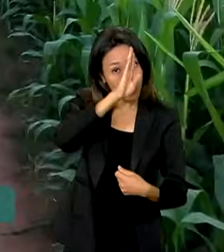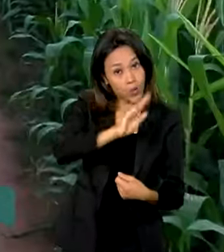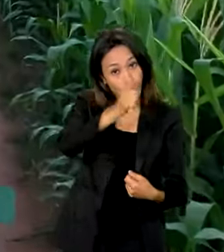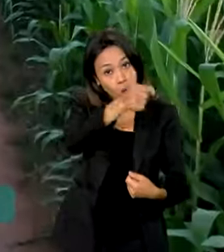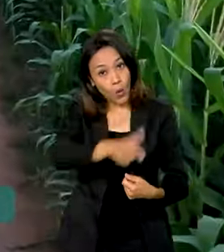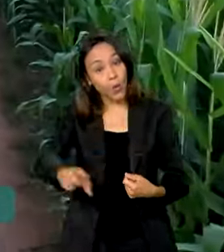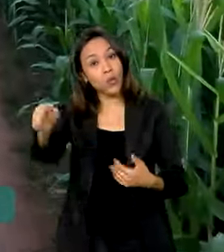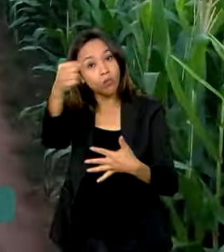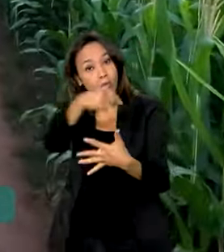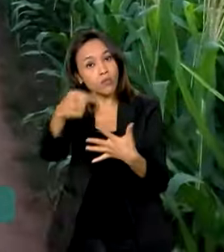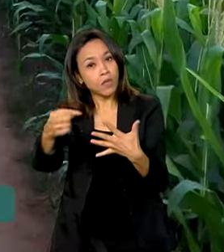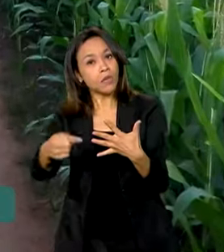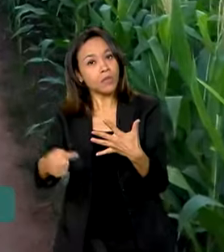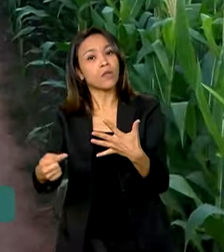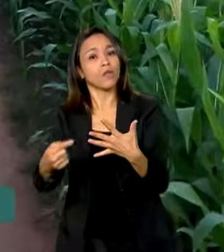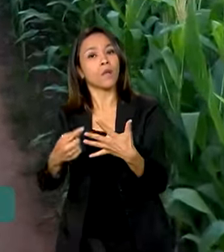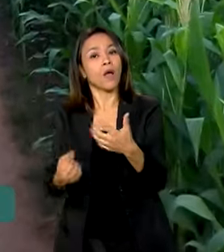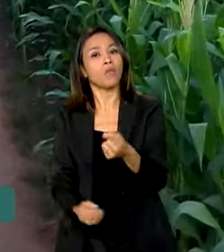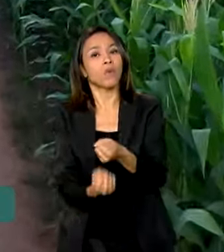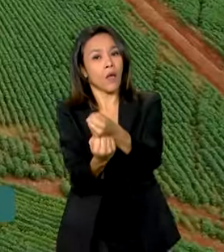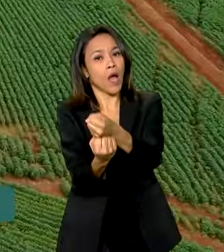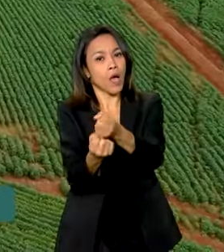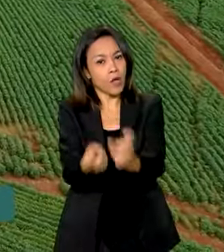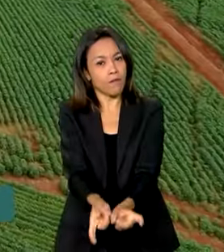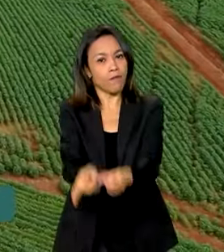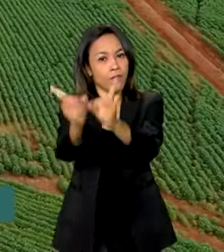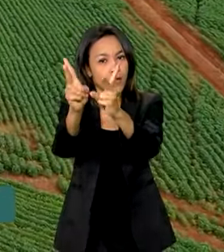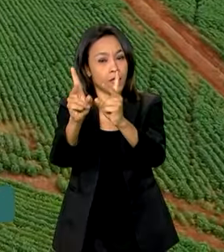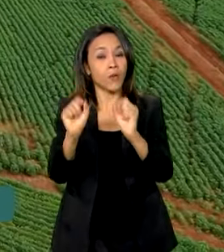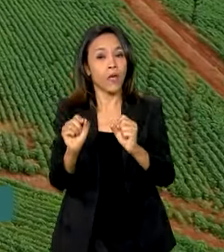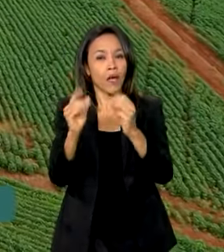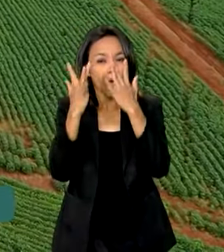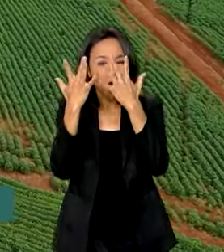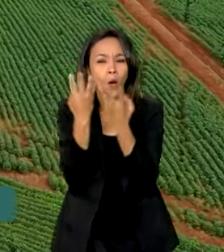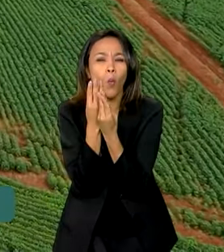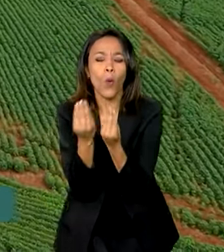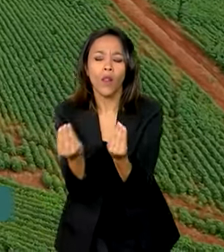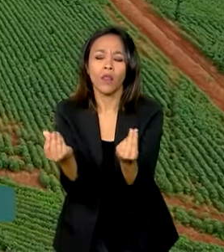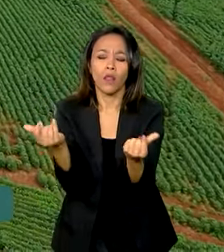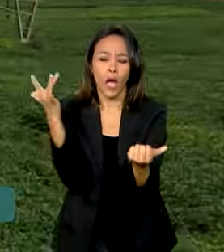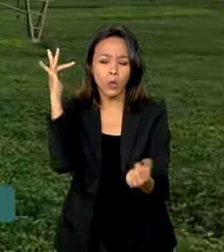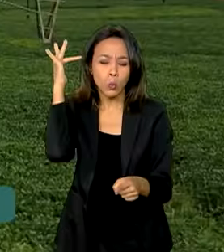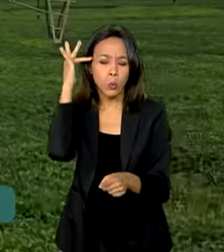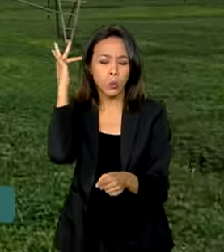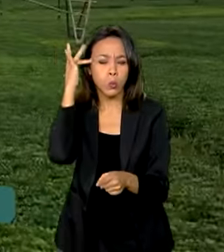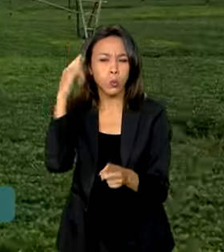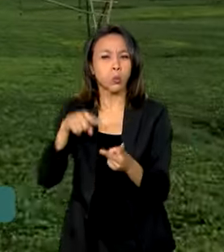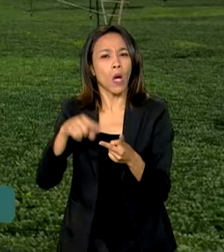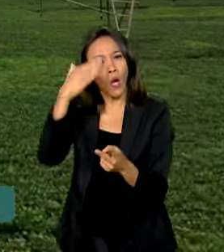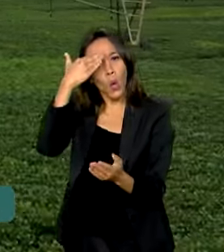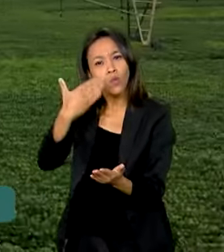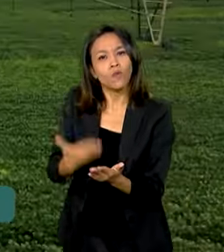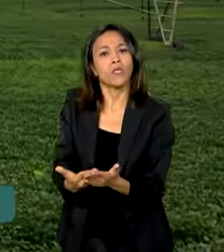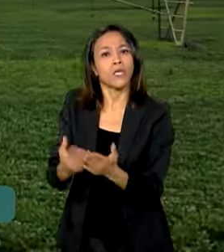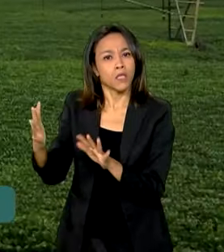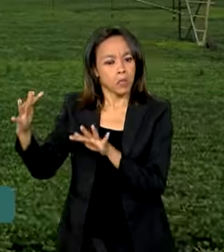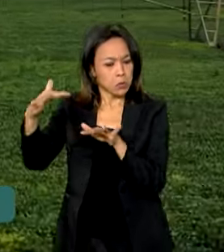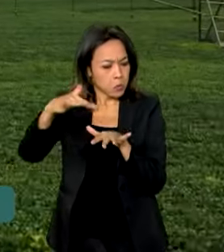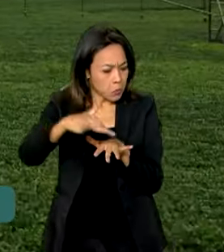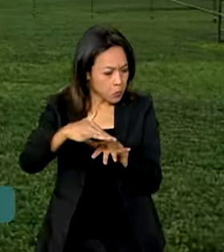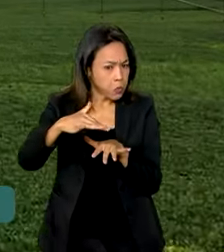fatores também alavancaram esse comércio, como a qualidade dos produtos nacionais, a confiança conquistada pela